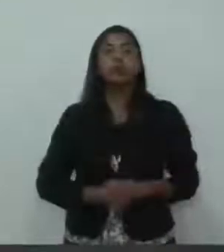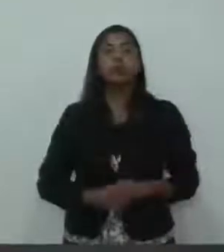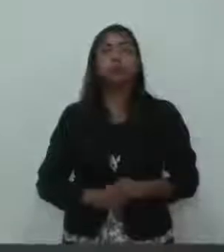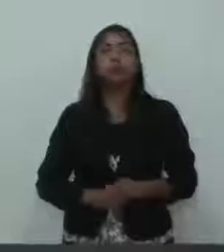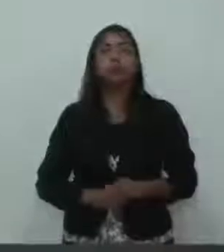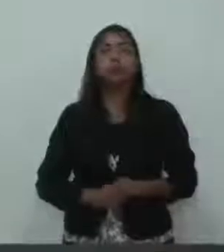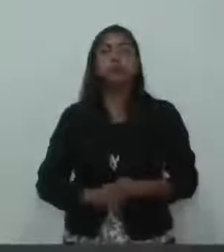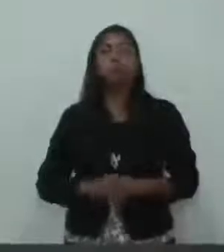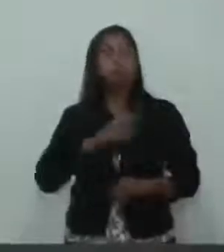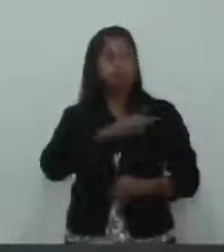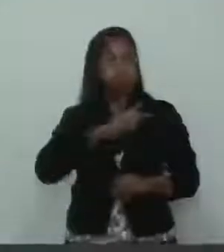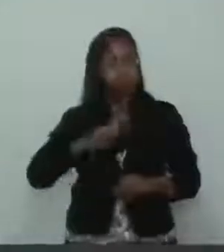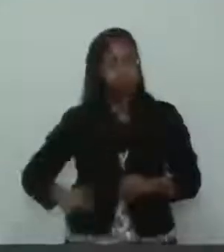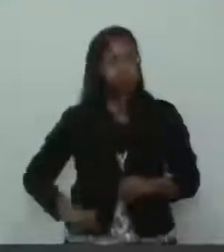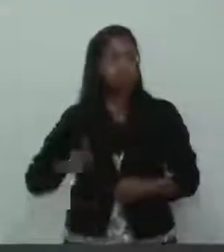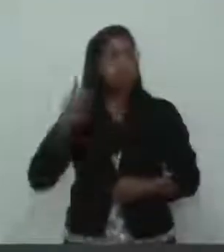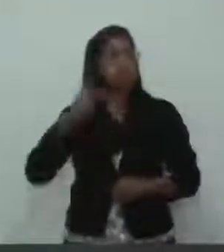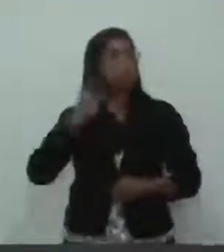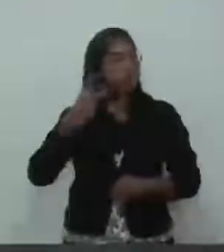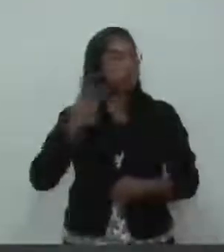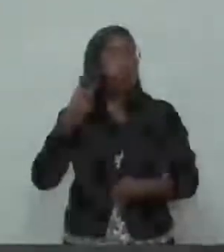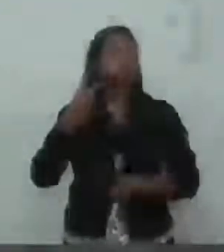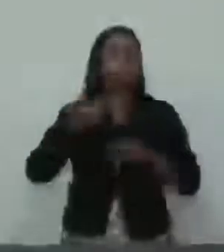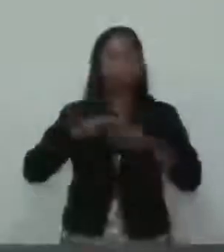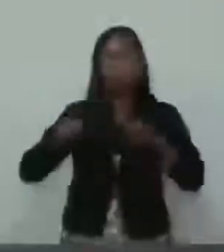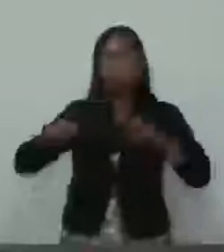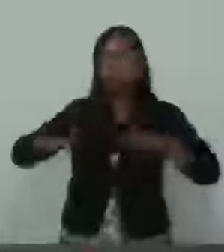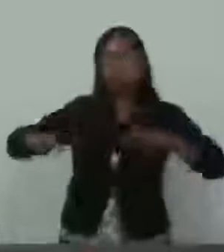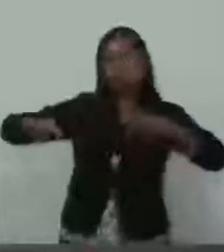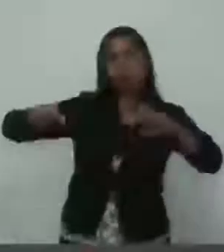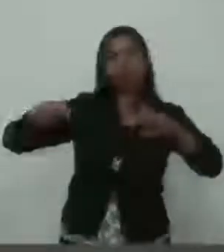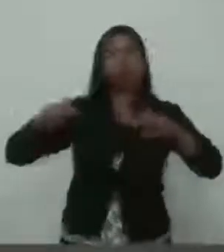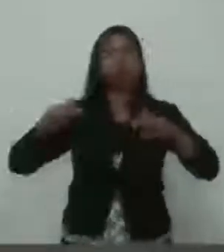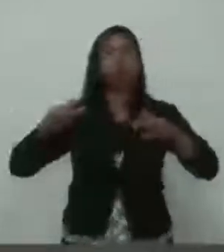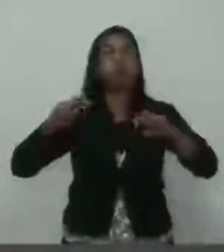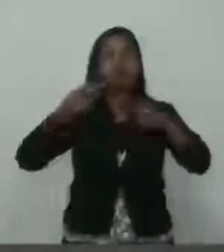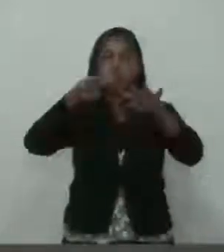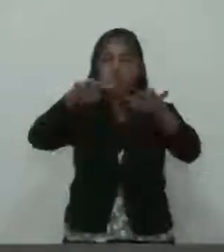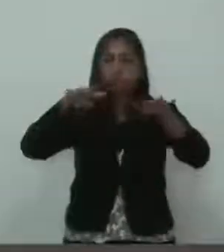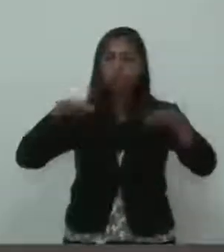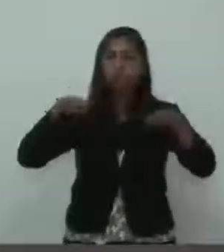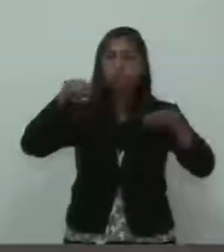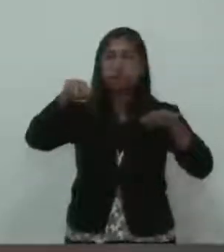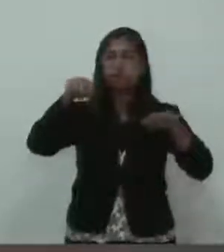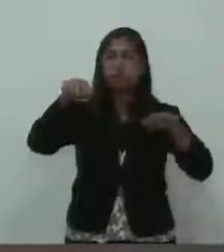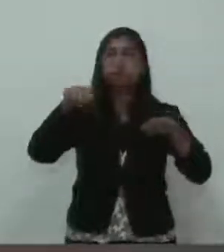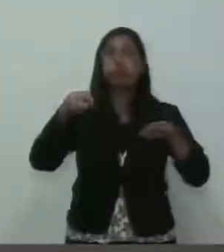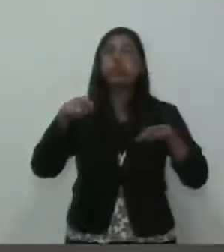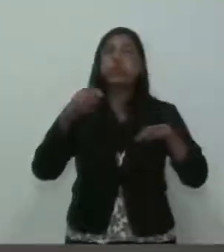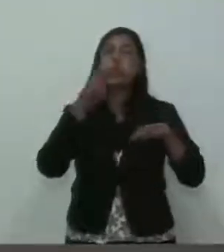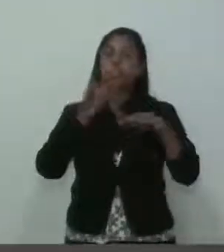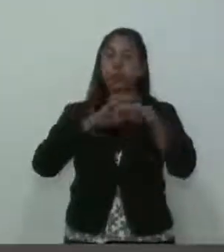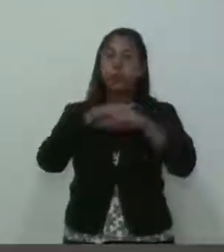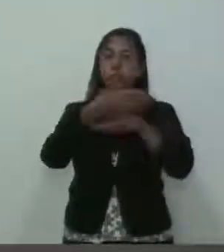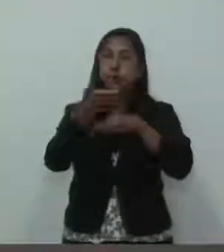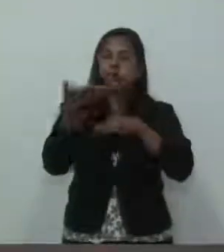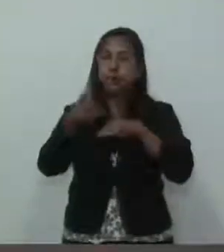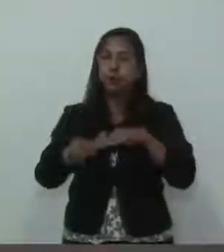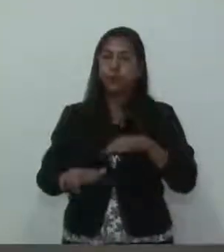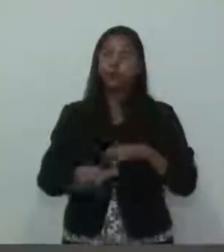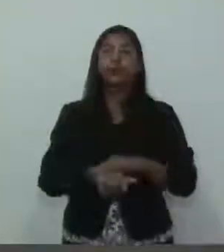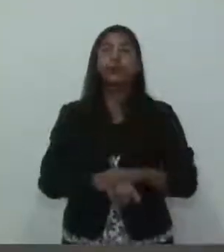Sr. Presidente, vereadores, vereadoras, público que aqui ainda permanece, a todos novamente uma ótima noite.